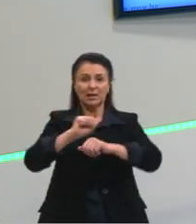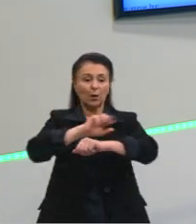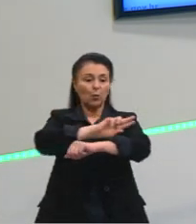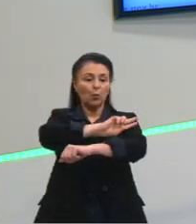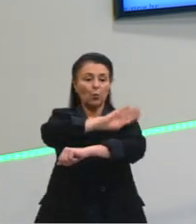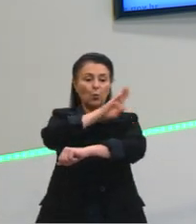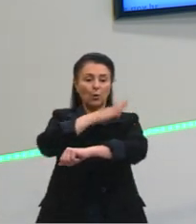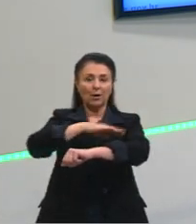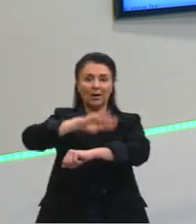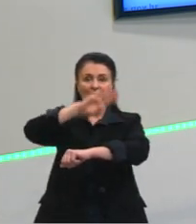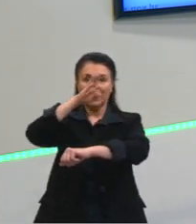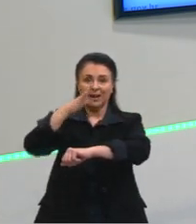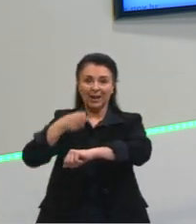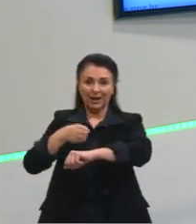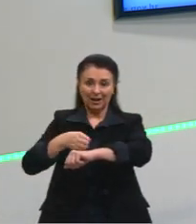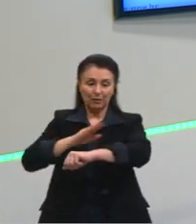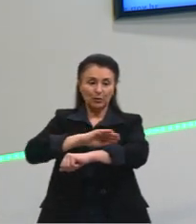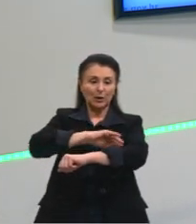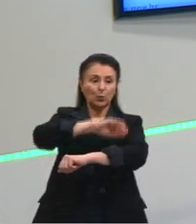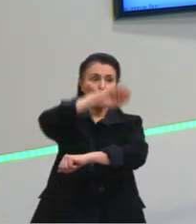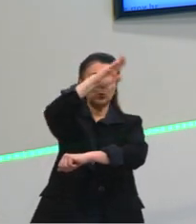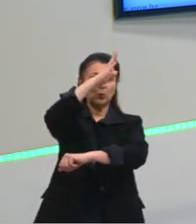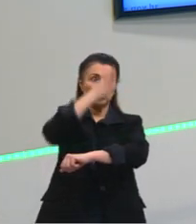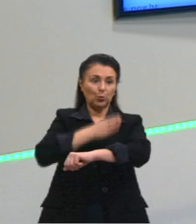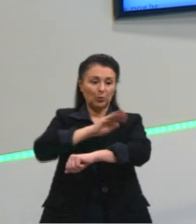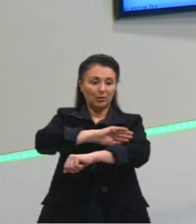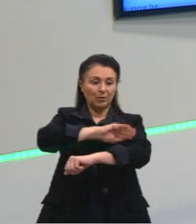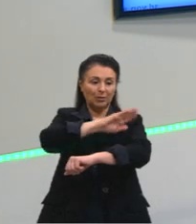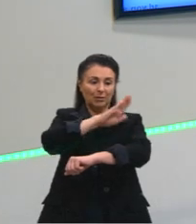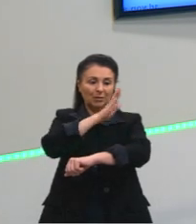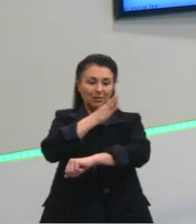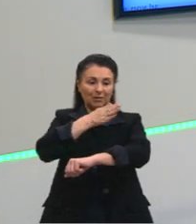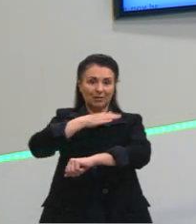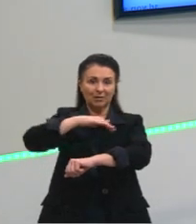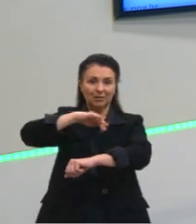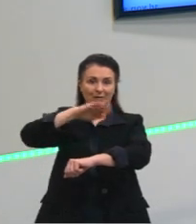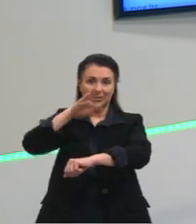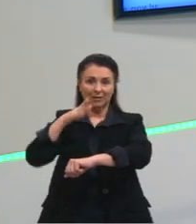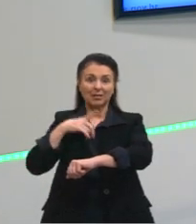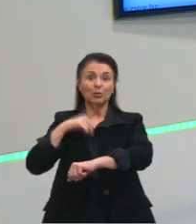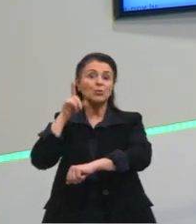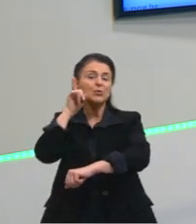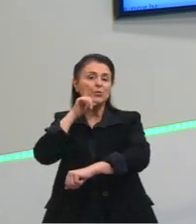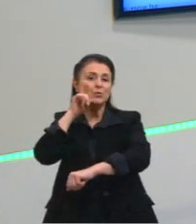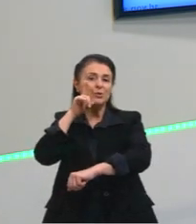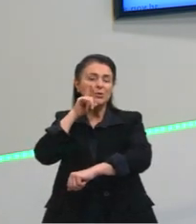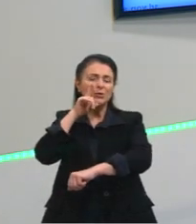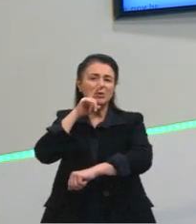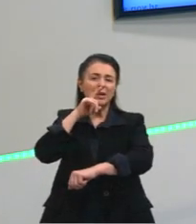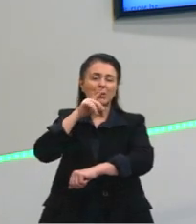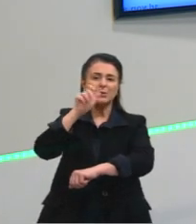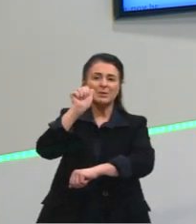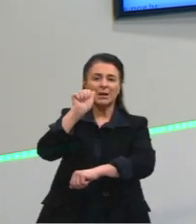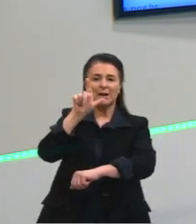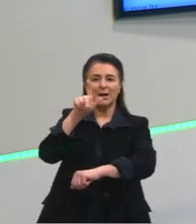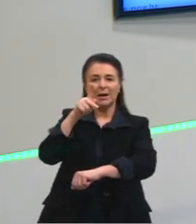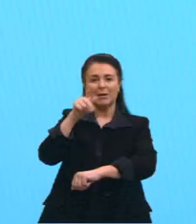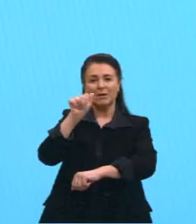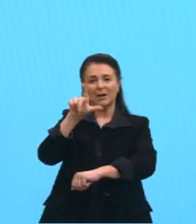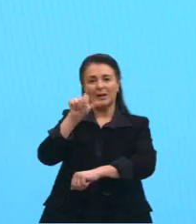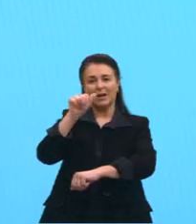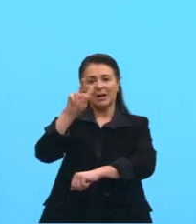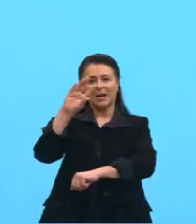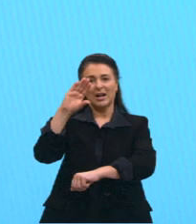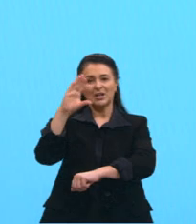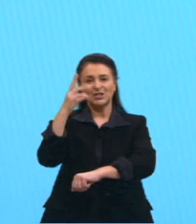abobadado. Já do lado, lá, os montes apalaches, né, nos Estados Unidos, são maciços, são montanhas antigas. Aí